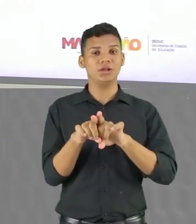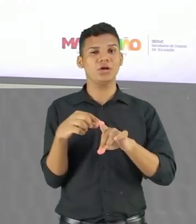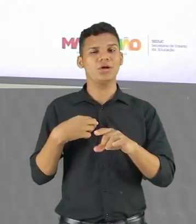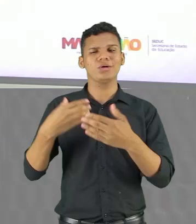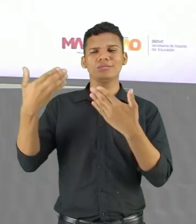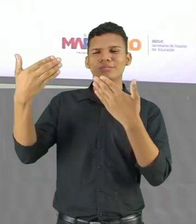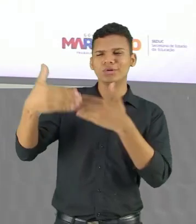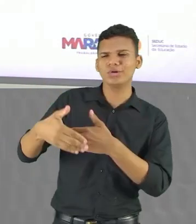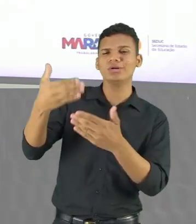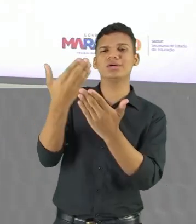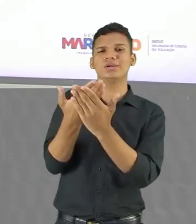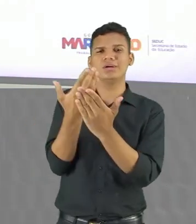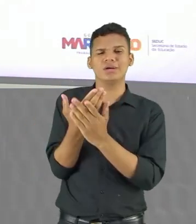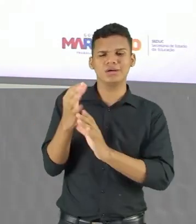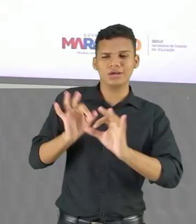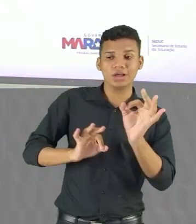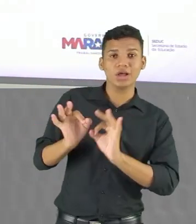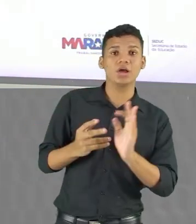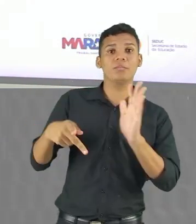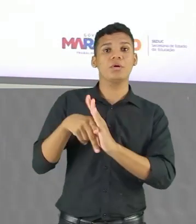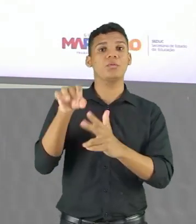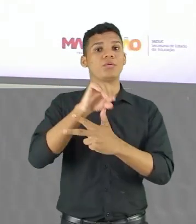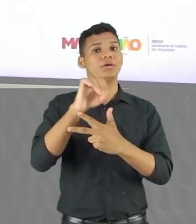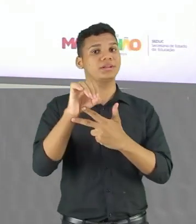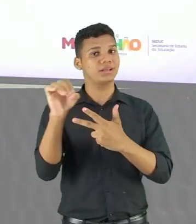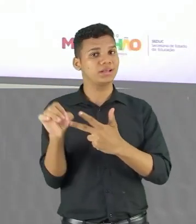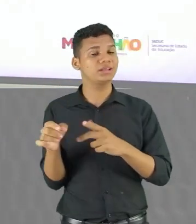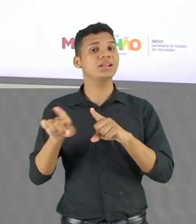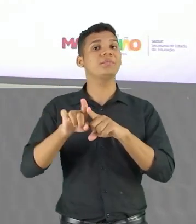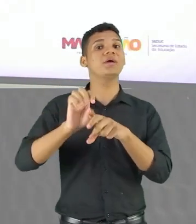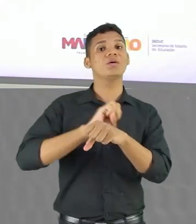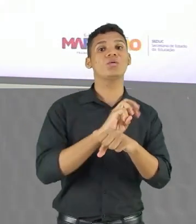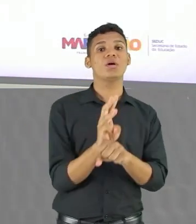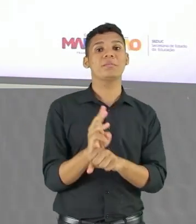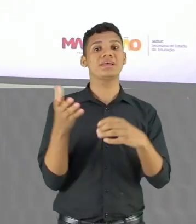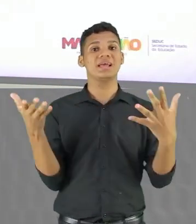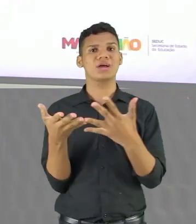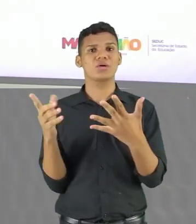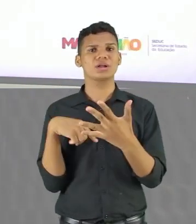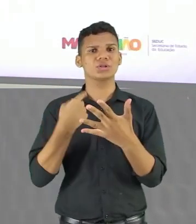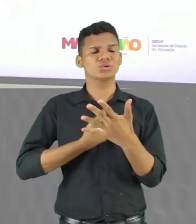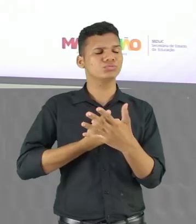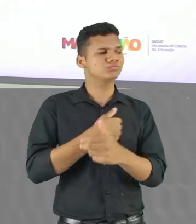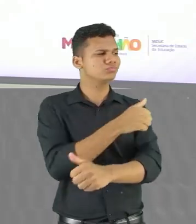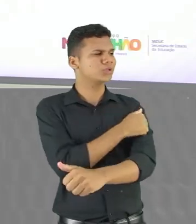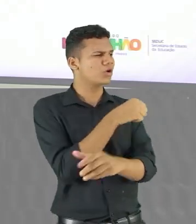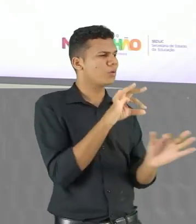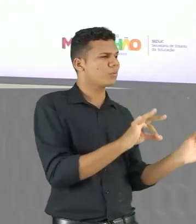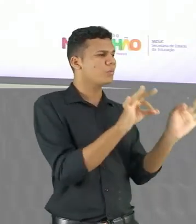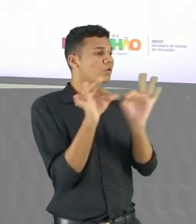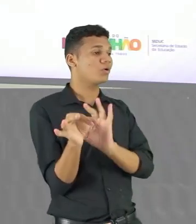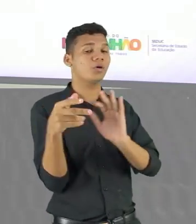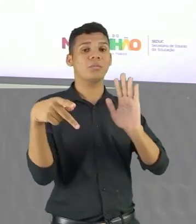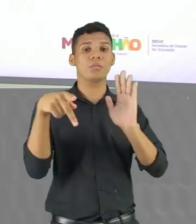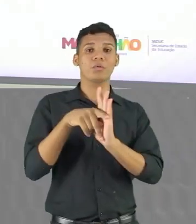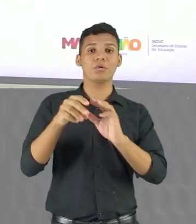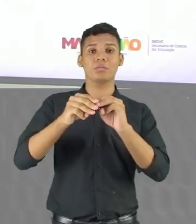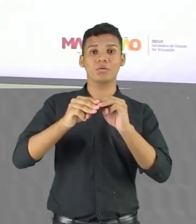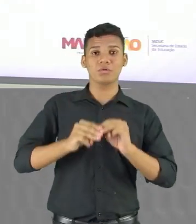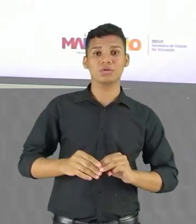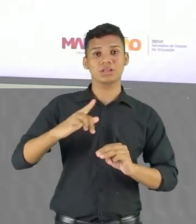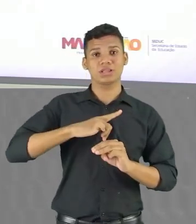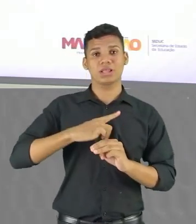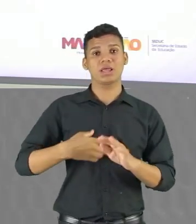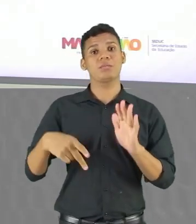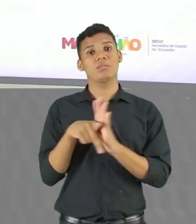-vestibular, preparatório para o Enem, para a UEMA. E neste bloco a gente vai ver revisão por meio de questões, considerando